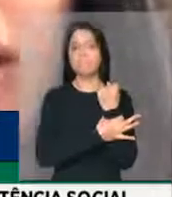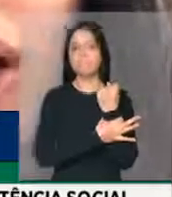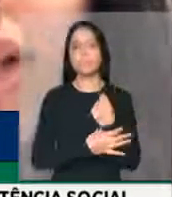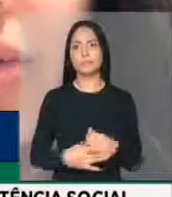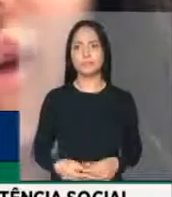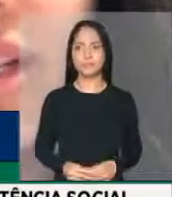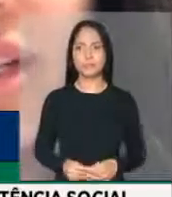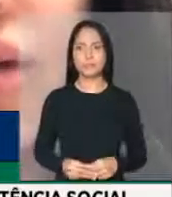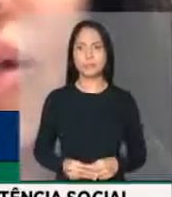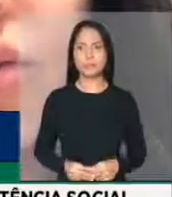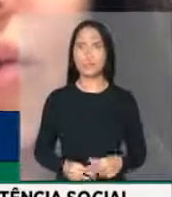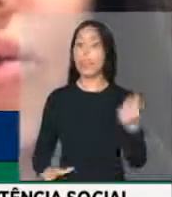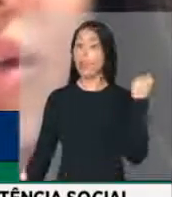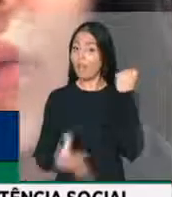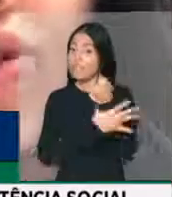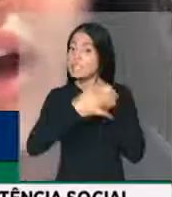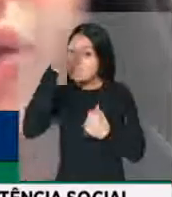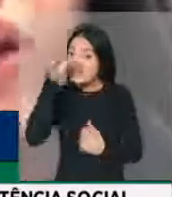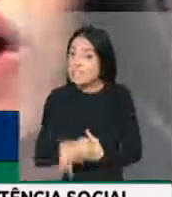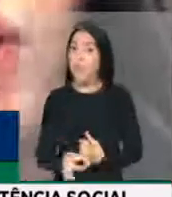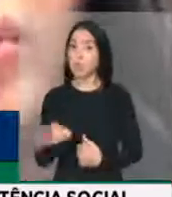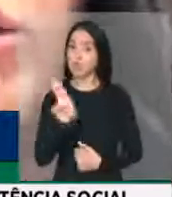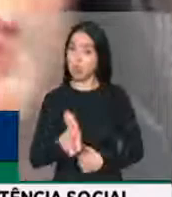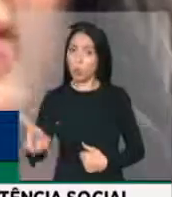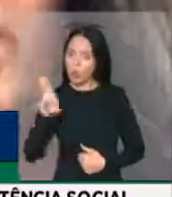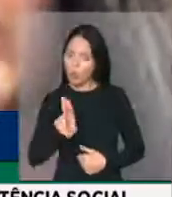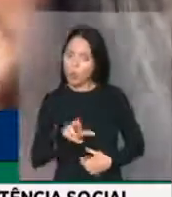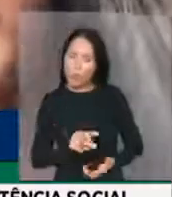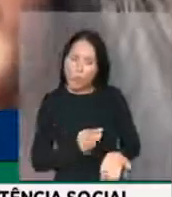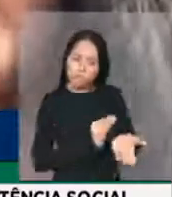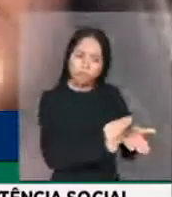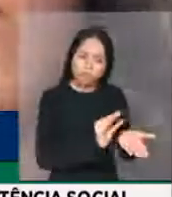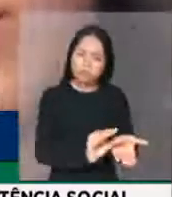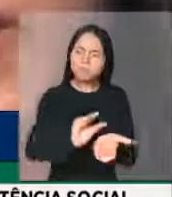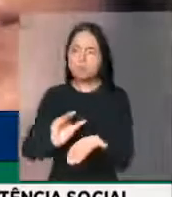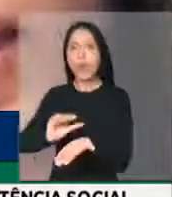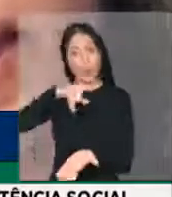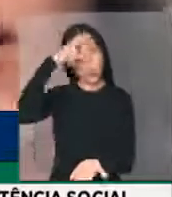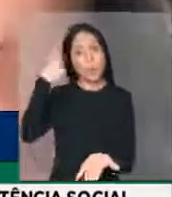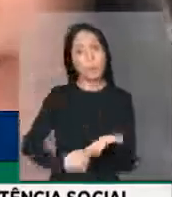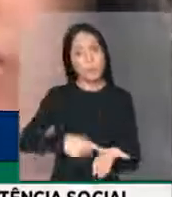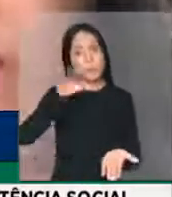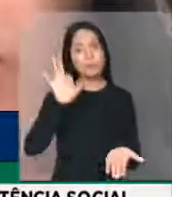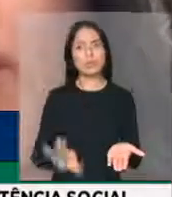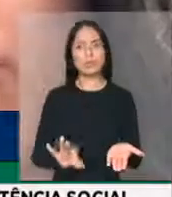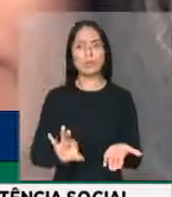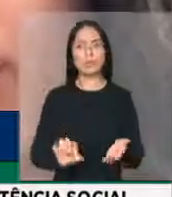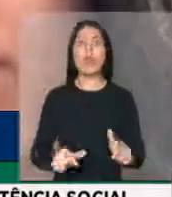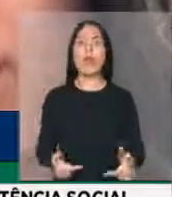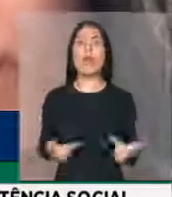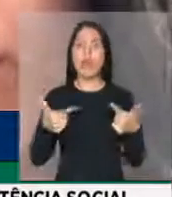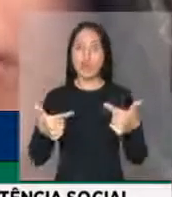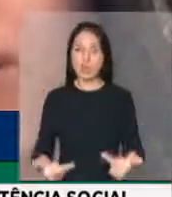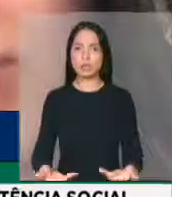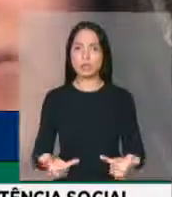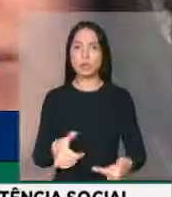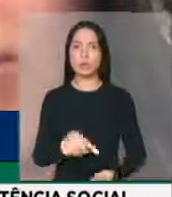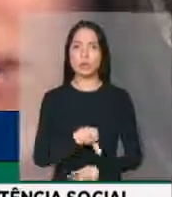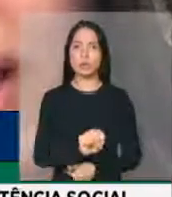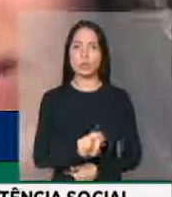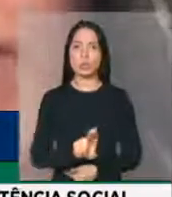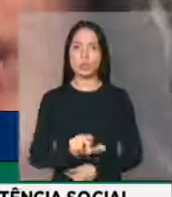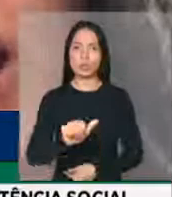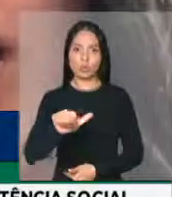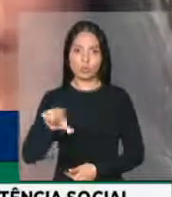a correta utilização dos recursos em objeto e compromissos previamente estabelecidos em atos normativos expedidos pelo sistema único de